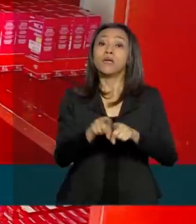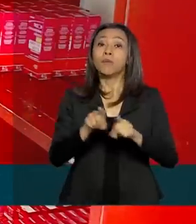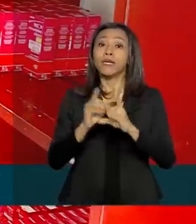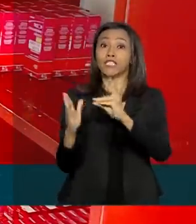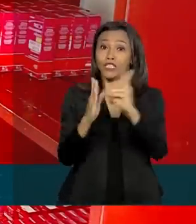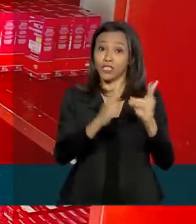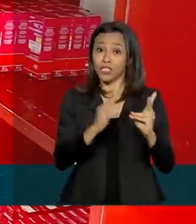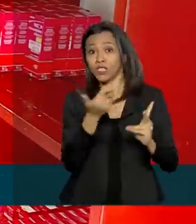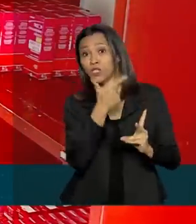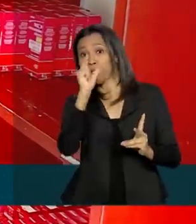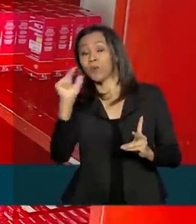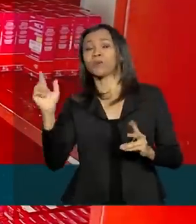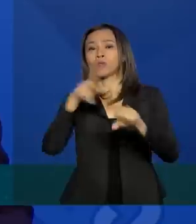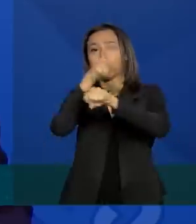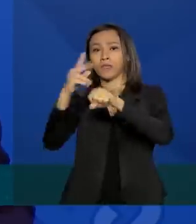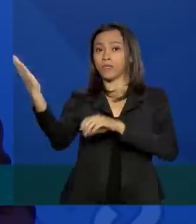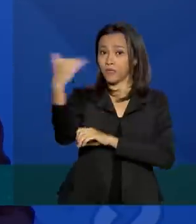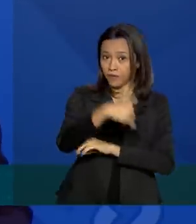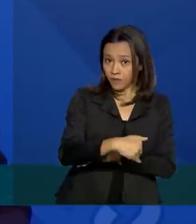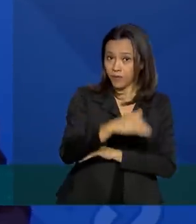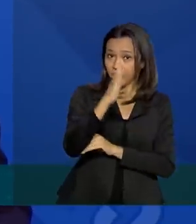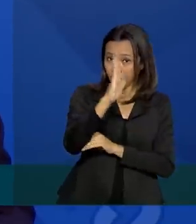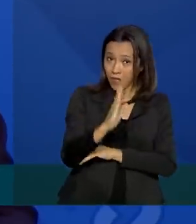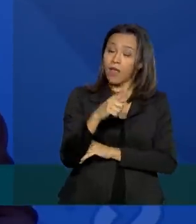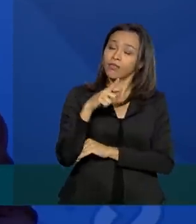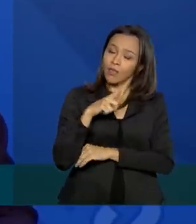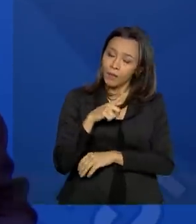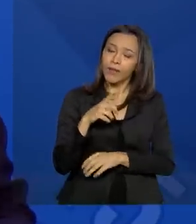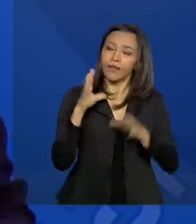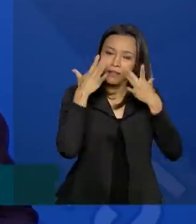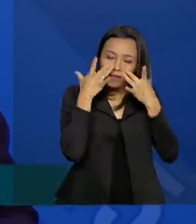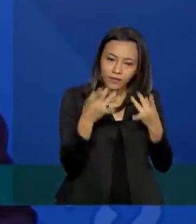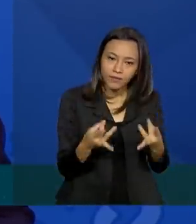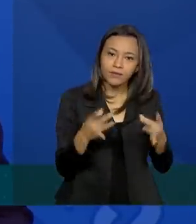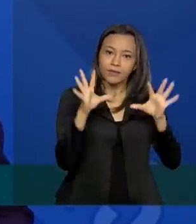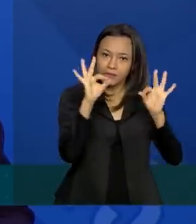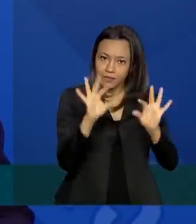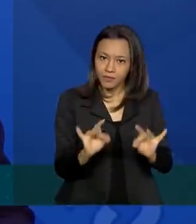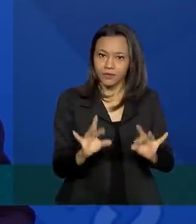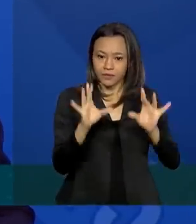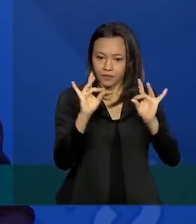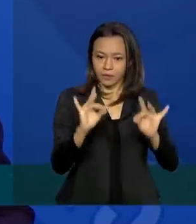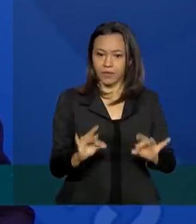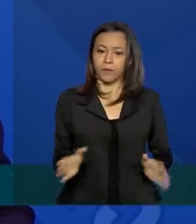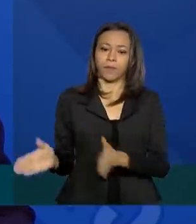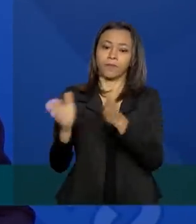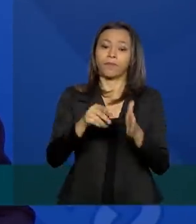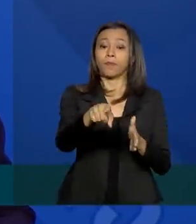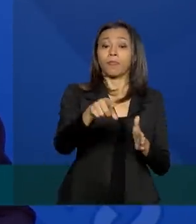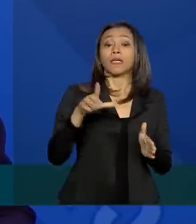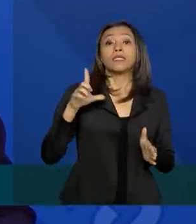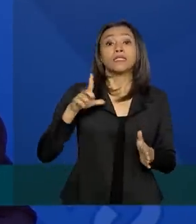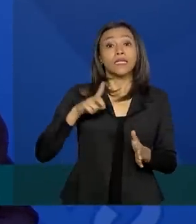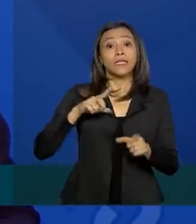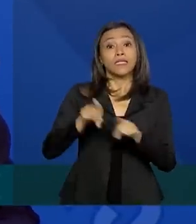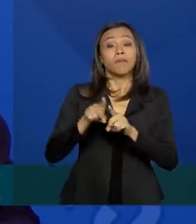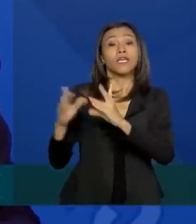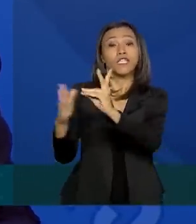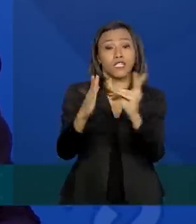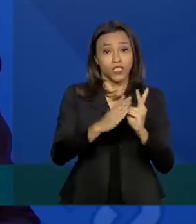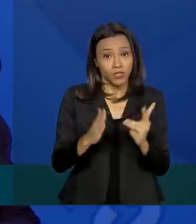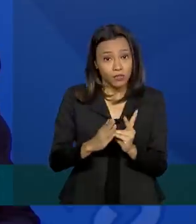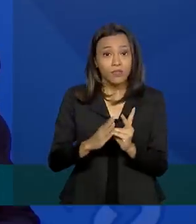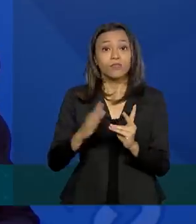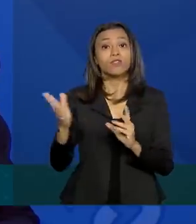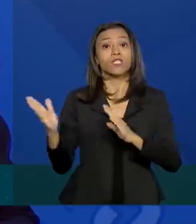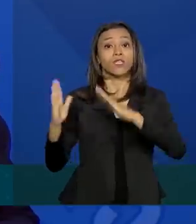fazem parte das ações. No sentido de não deixar ninguém para trás, gente atuou também com os indígenas refugiados. Temos